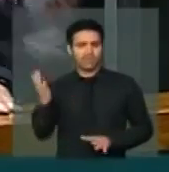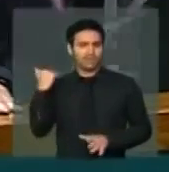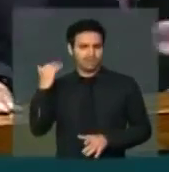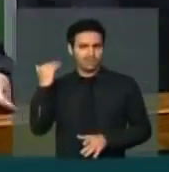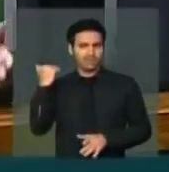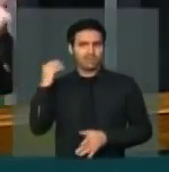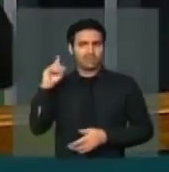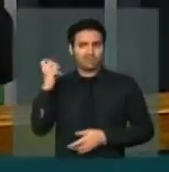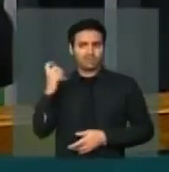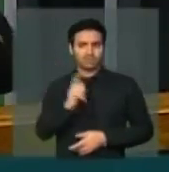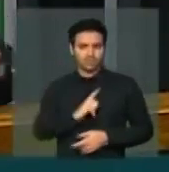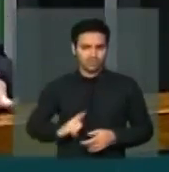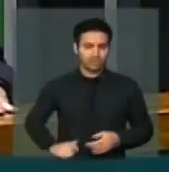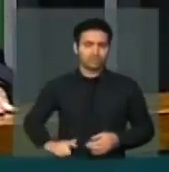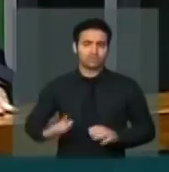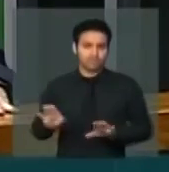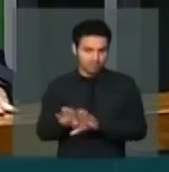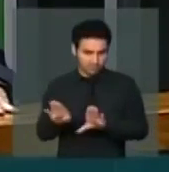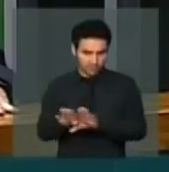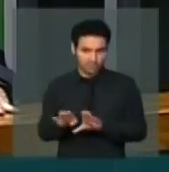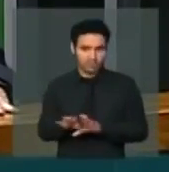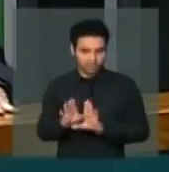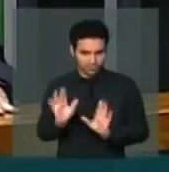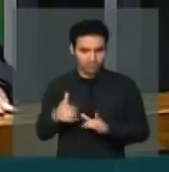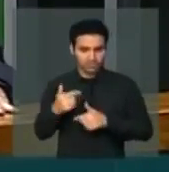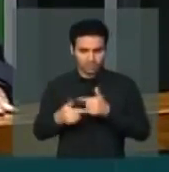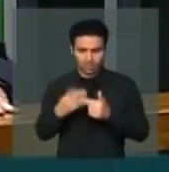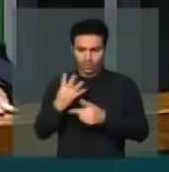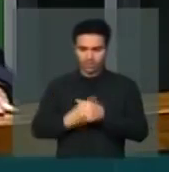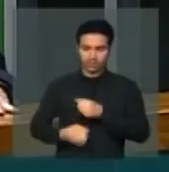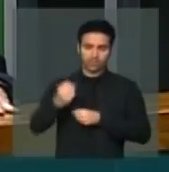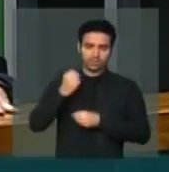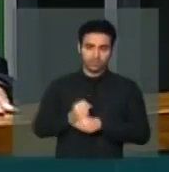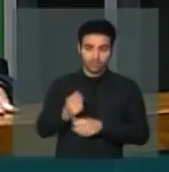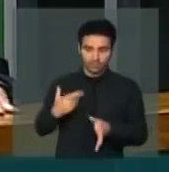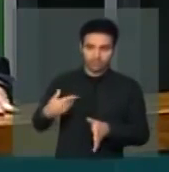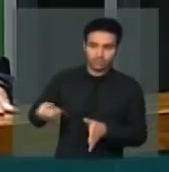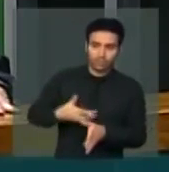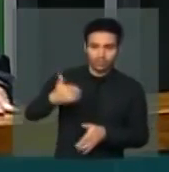quatro anos atrás,